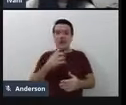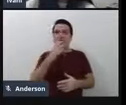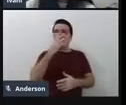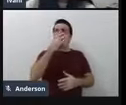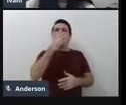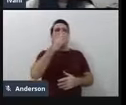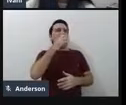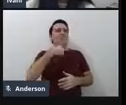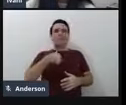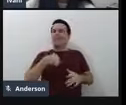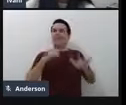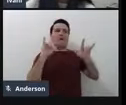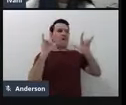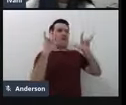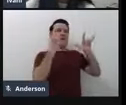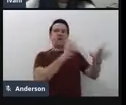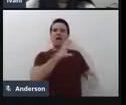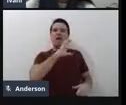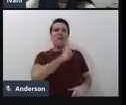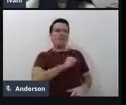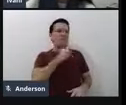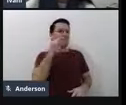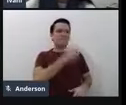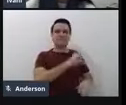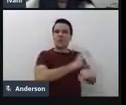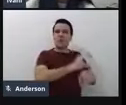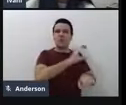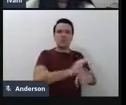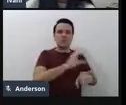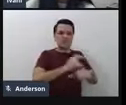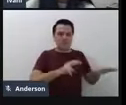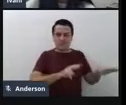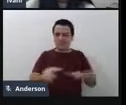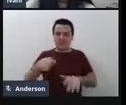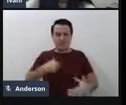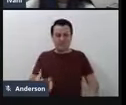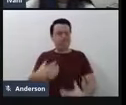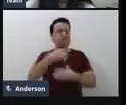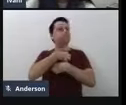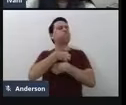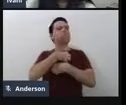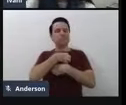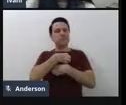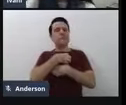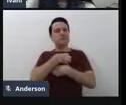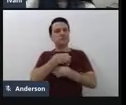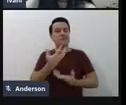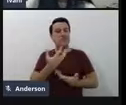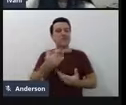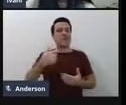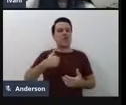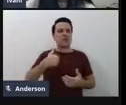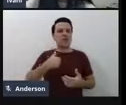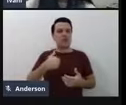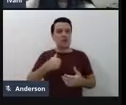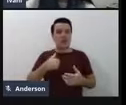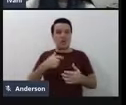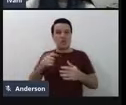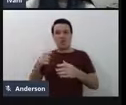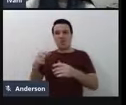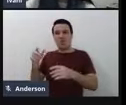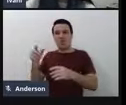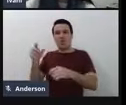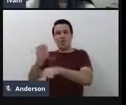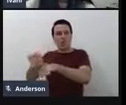apaixonada, assim, pelaquele curso, aquela semana, aquilo mexeu, assim, comigo, né. E aí, eu tinha saído de um curso de licenciatura